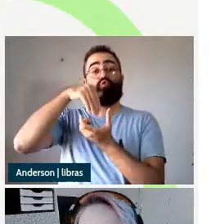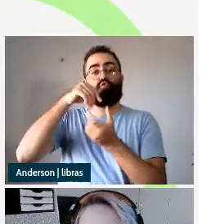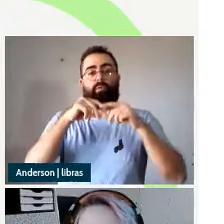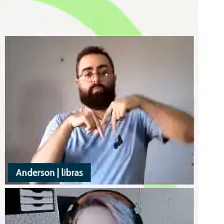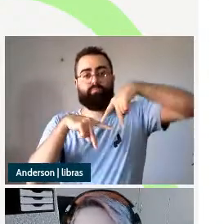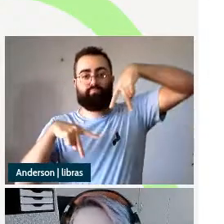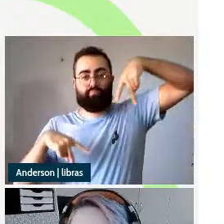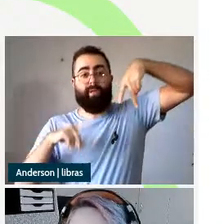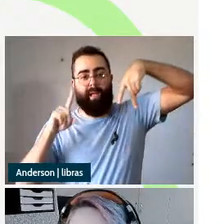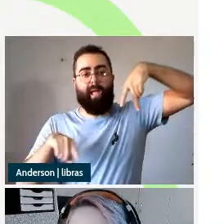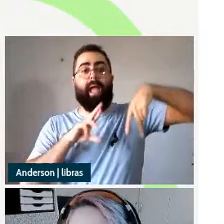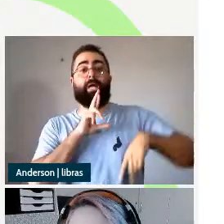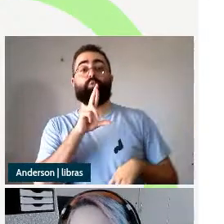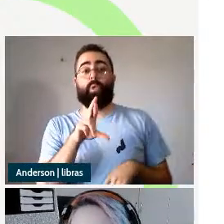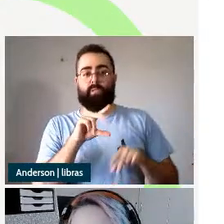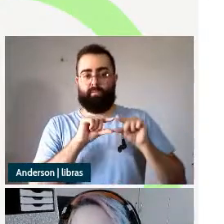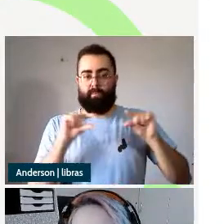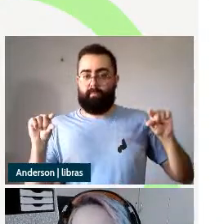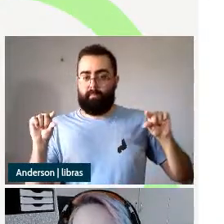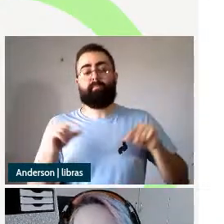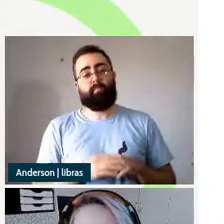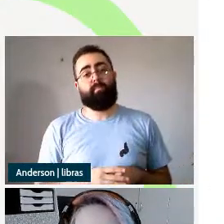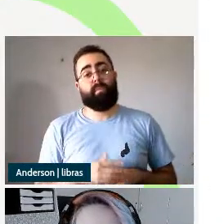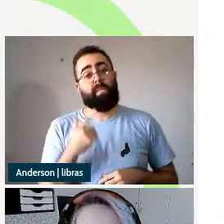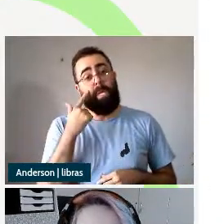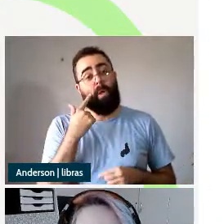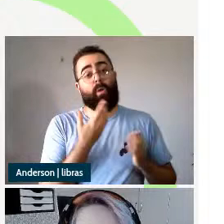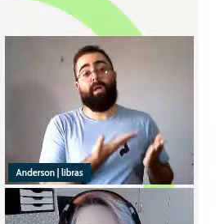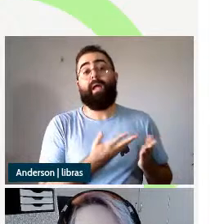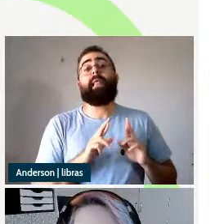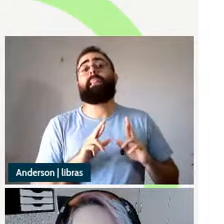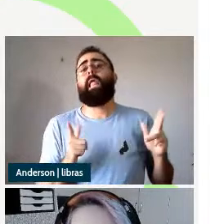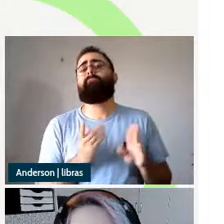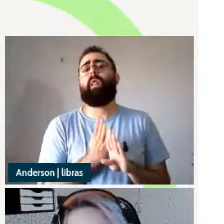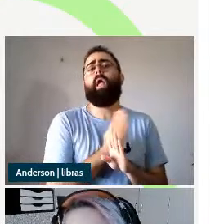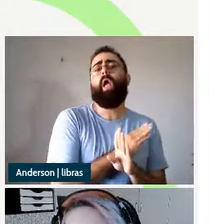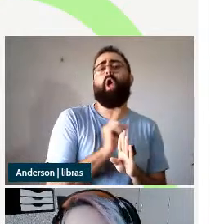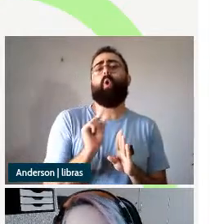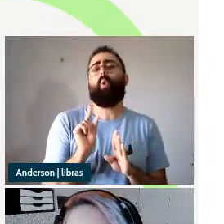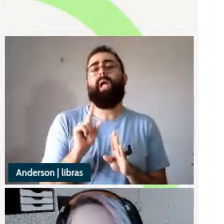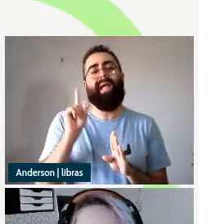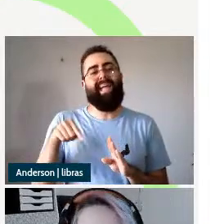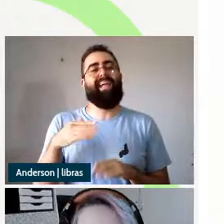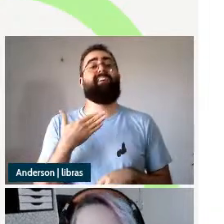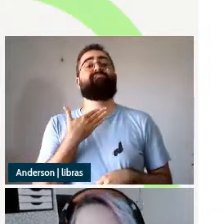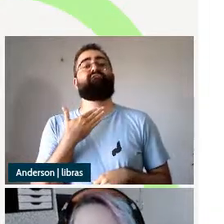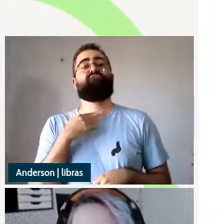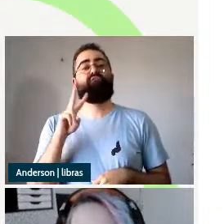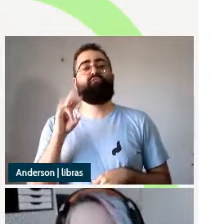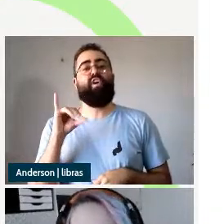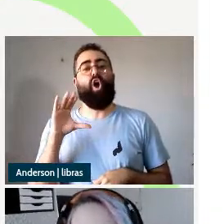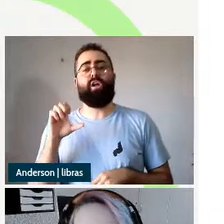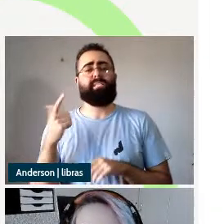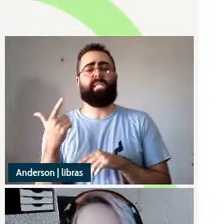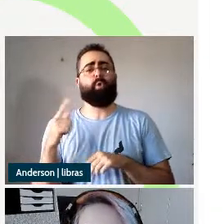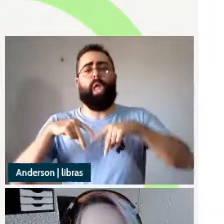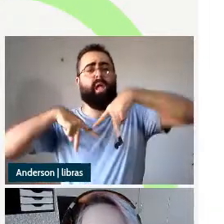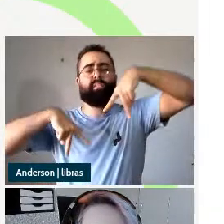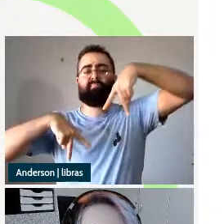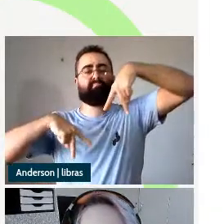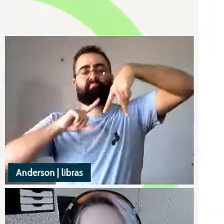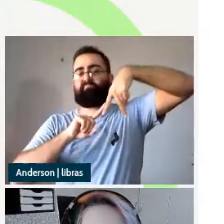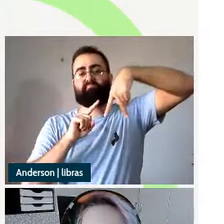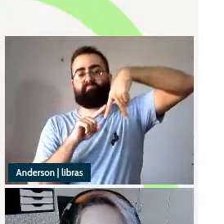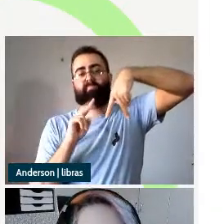a diferença principal entre uma e outra é a ausência de voice nas duas estruturas então a gente